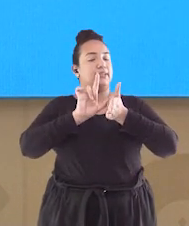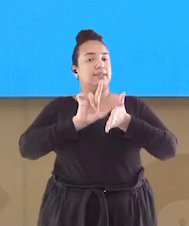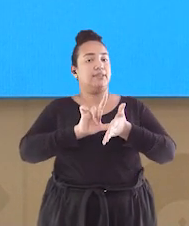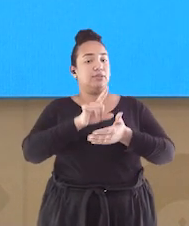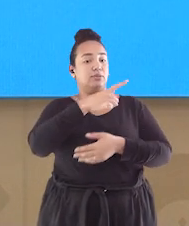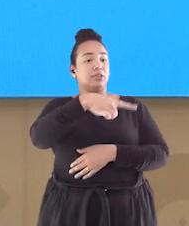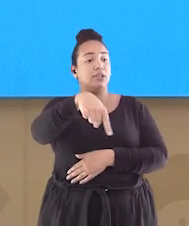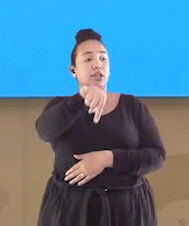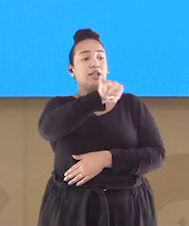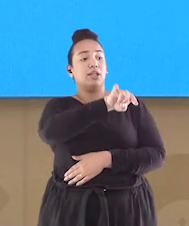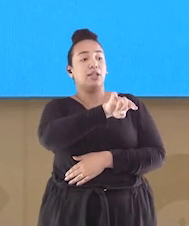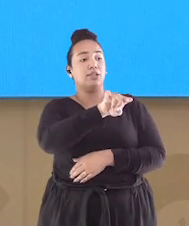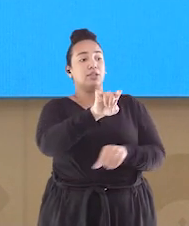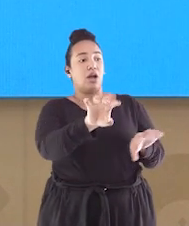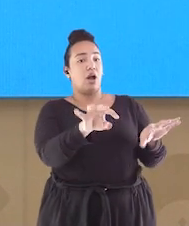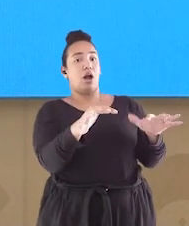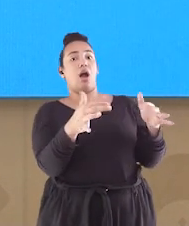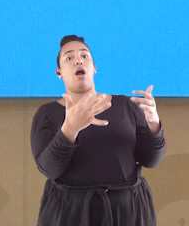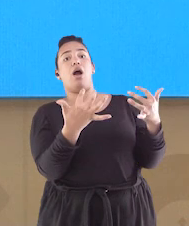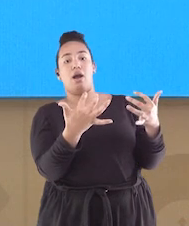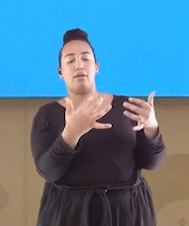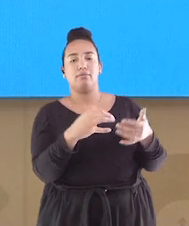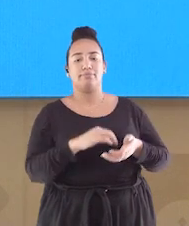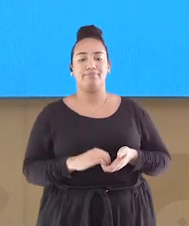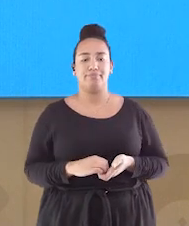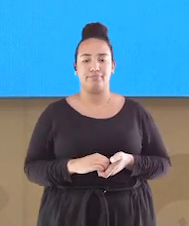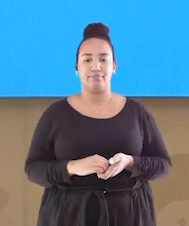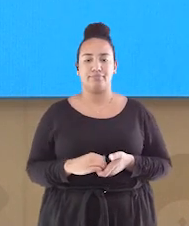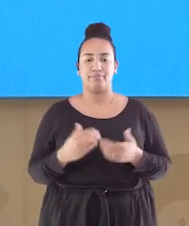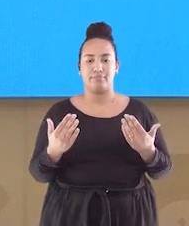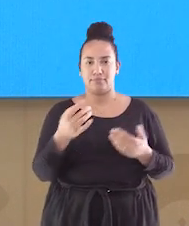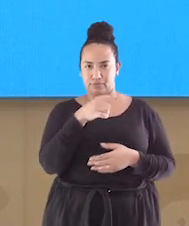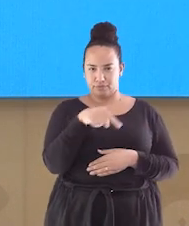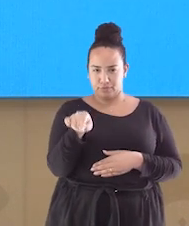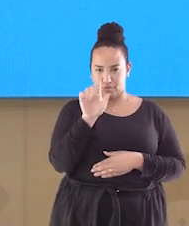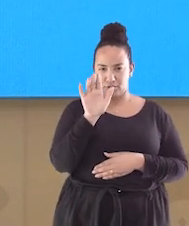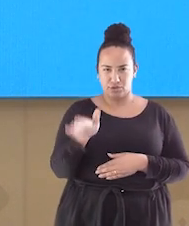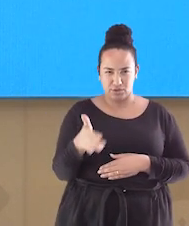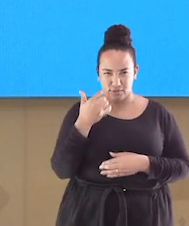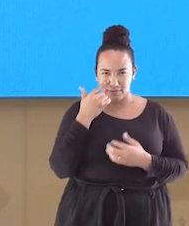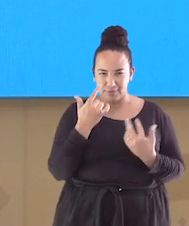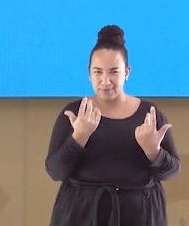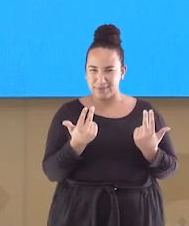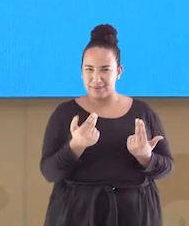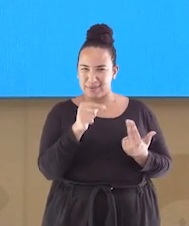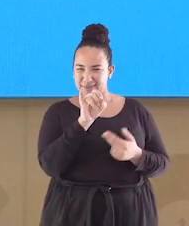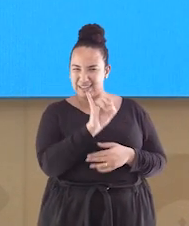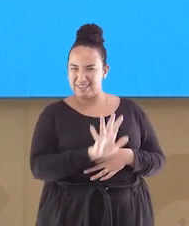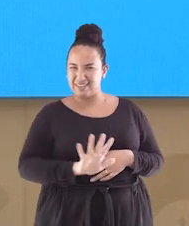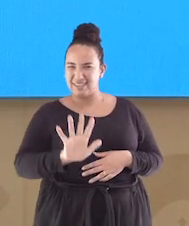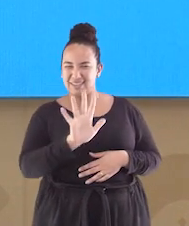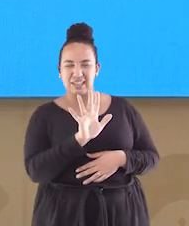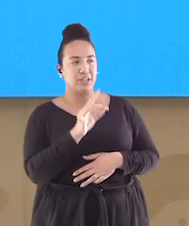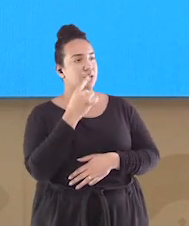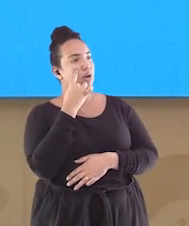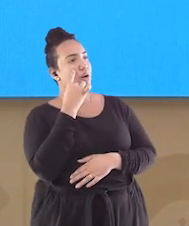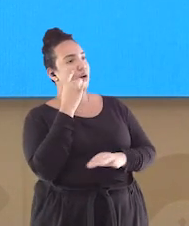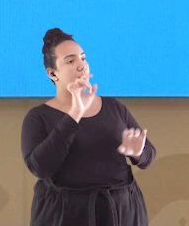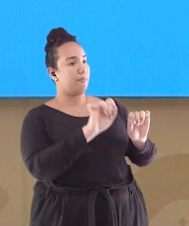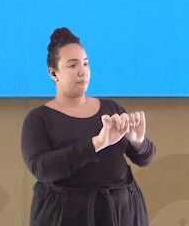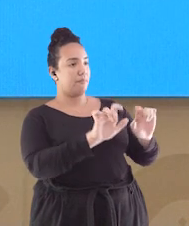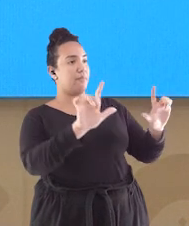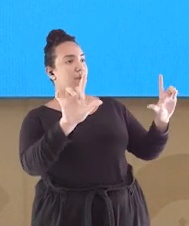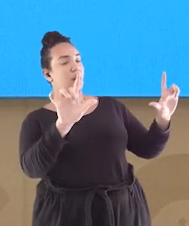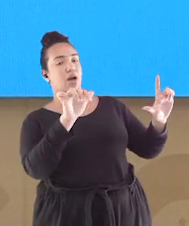atenção do possível consumidor. Veja só, você já se deparou com uma cena dessa ou já vivenciou uma cena dessa? Você está lá